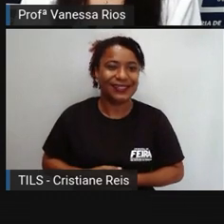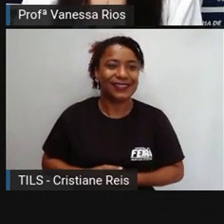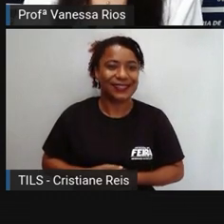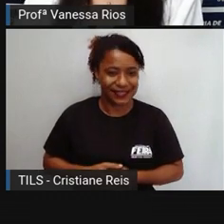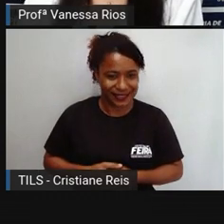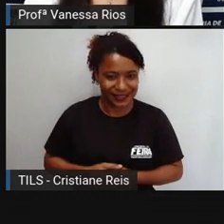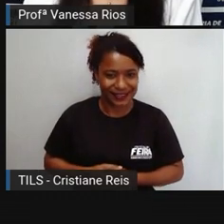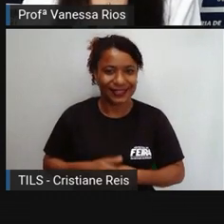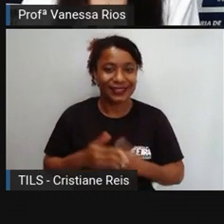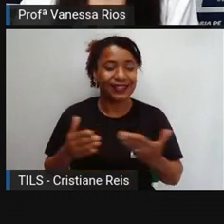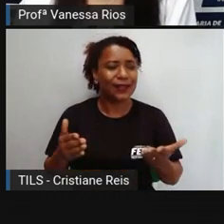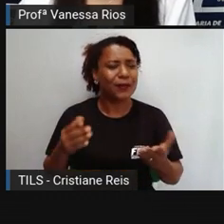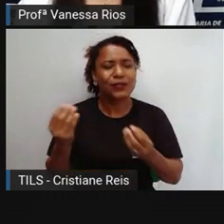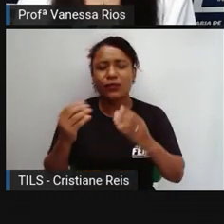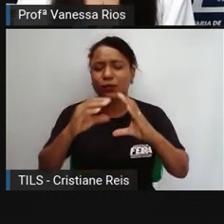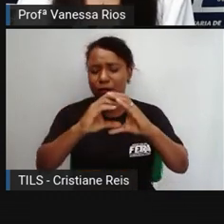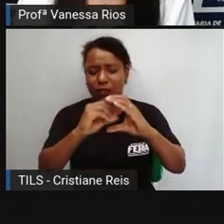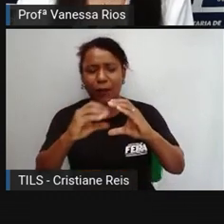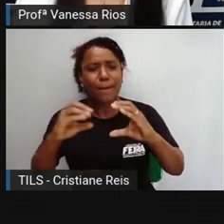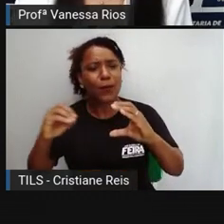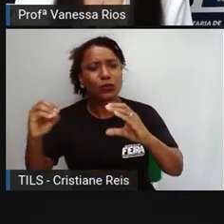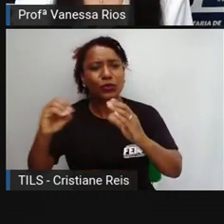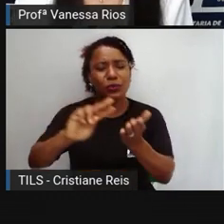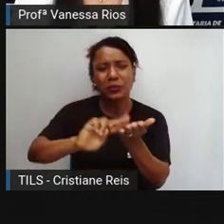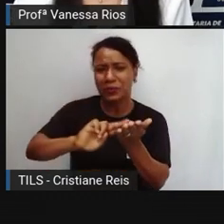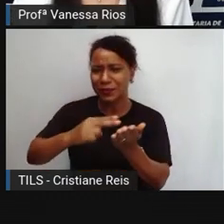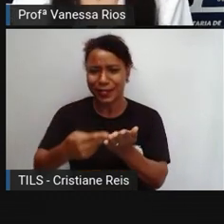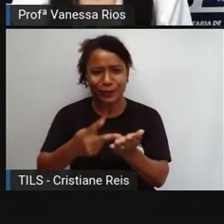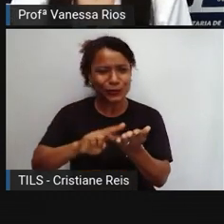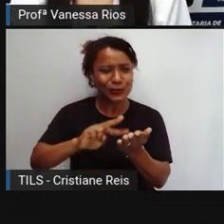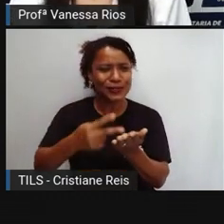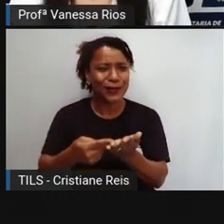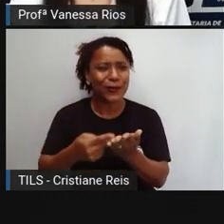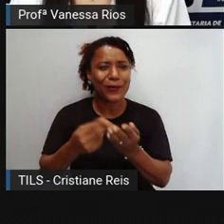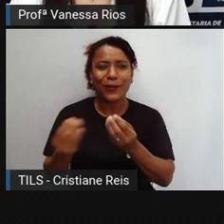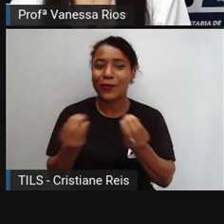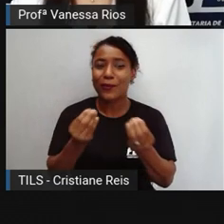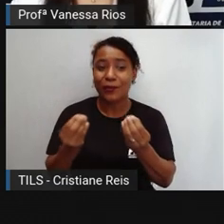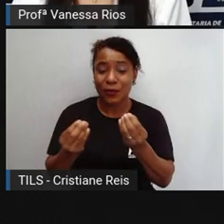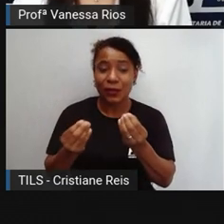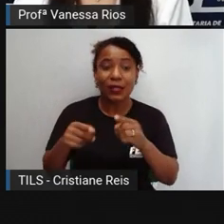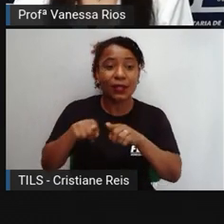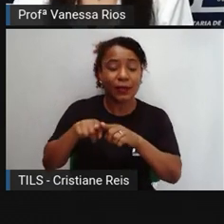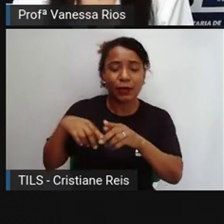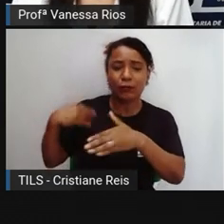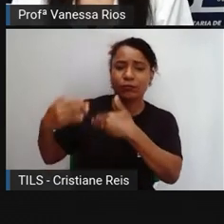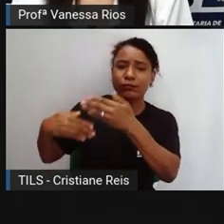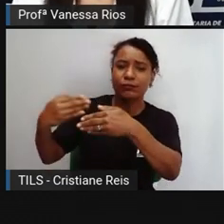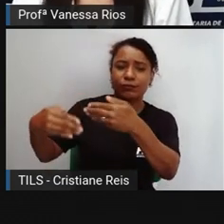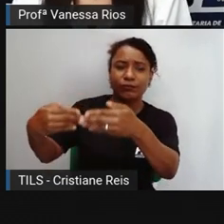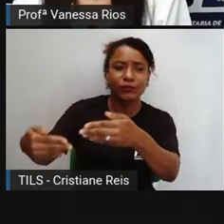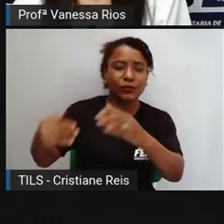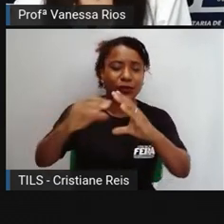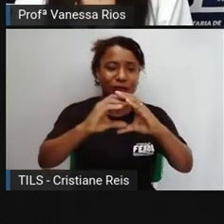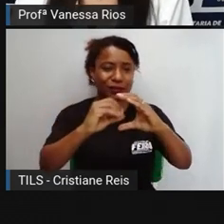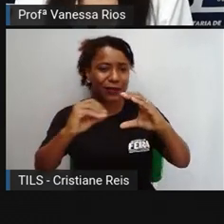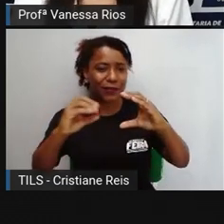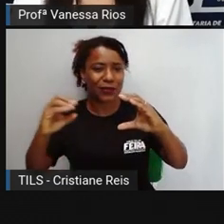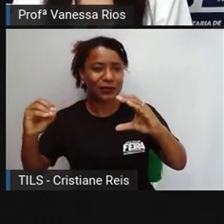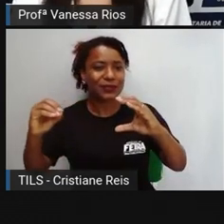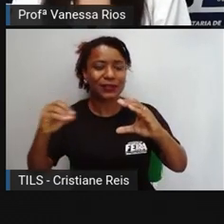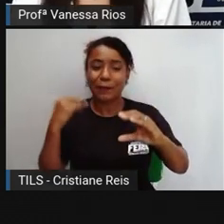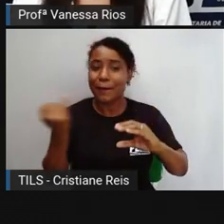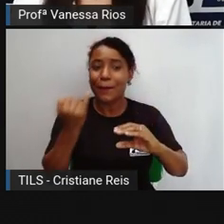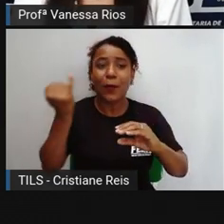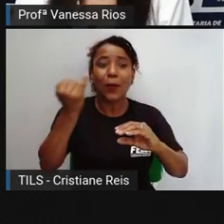serão aí traduzidos? Que importância eles terão com o passar do tempo, né? De repente outras formas de linguagem, de